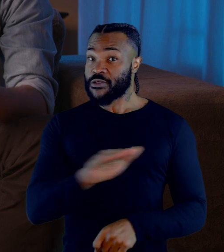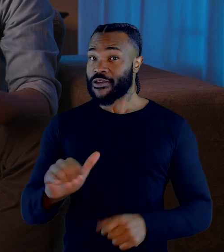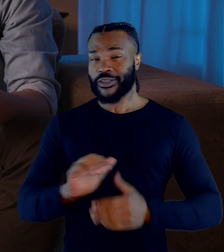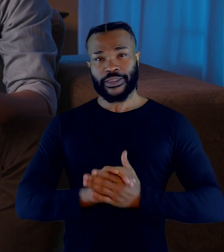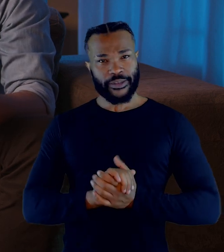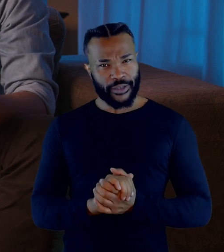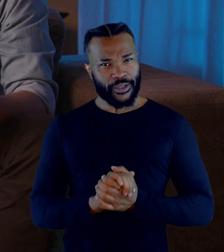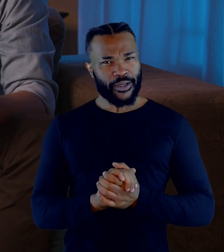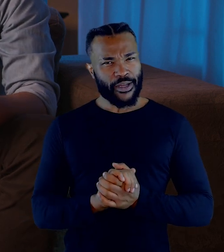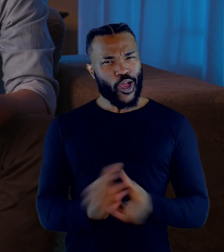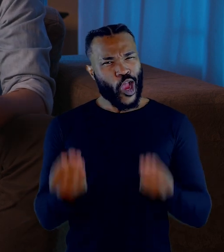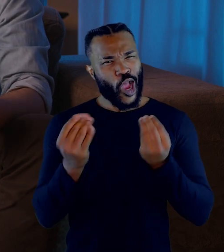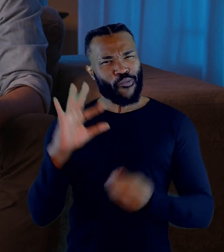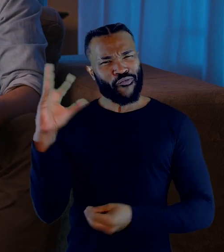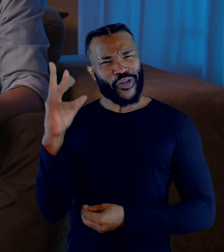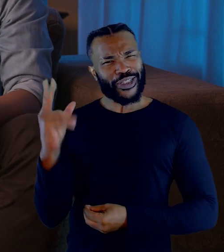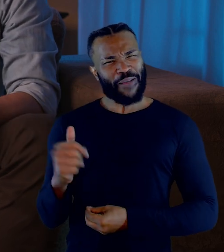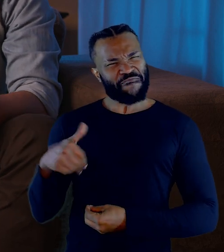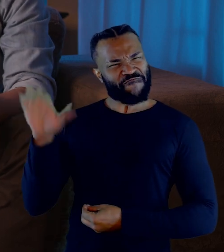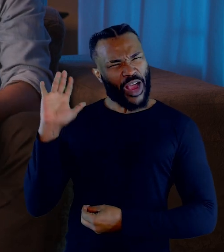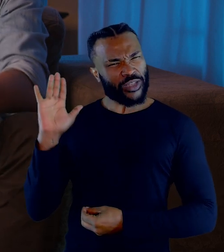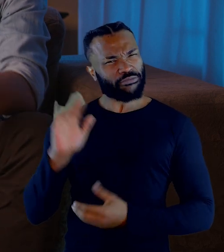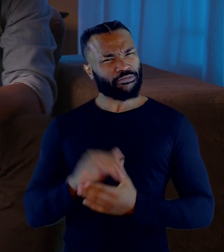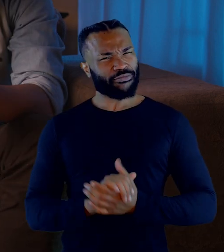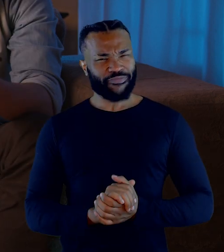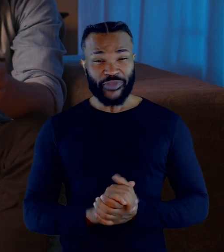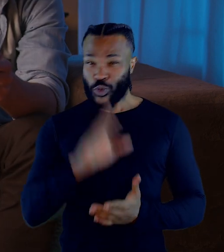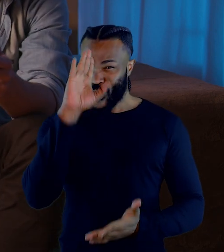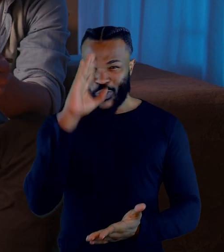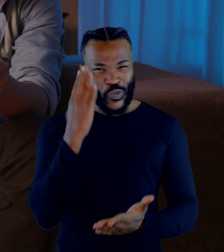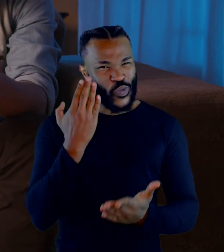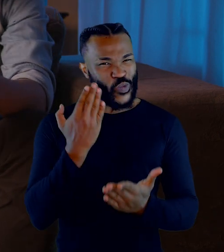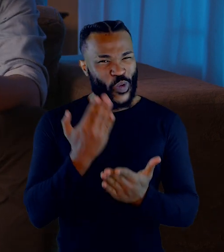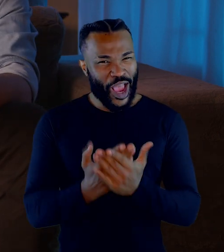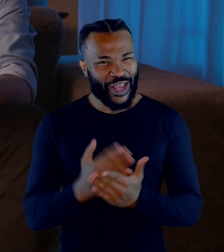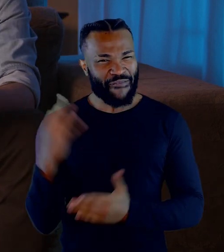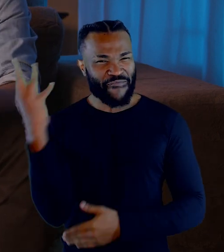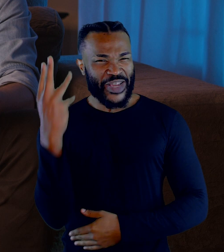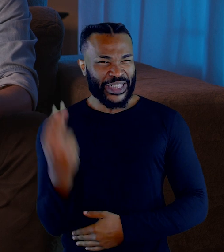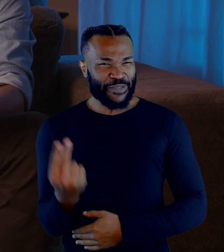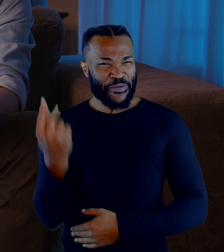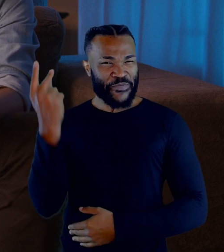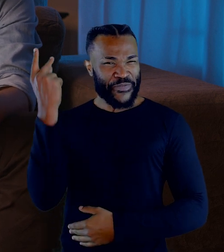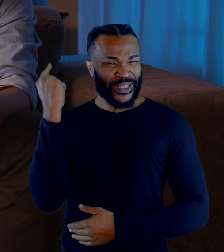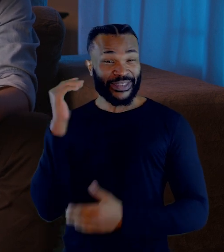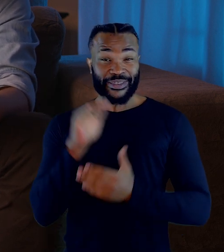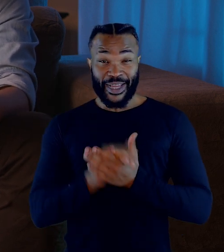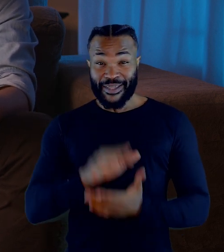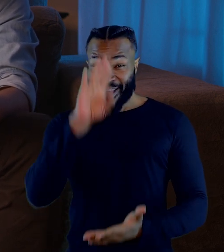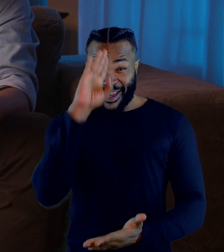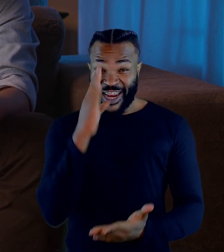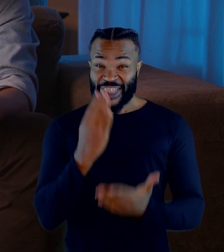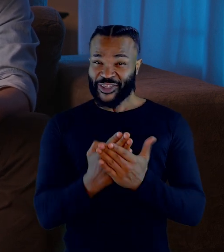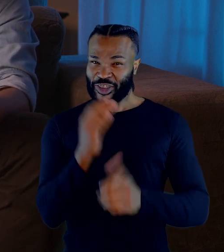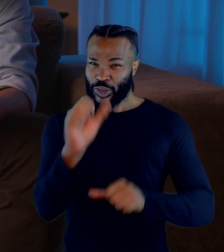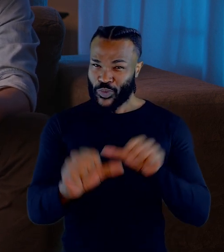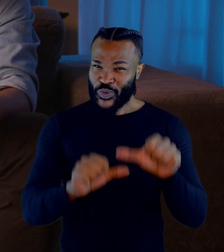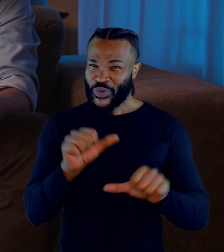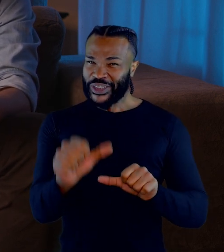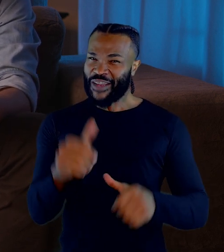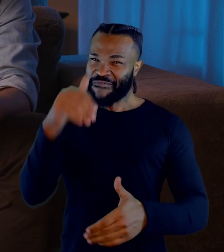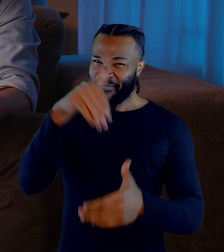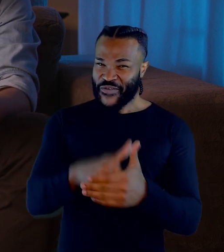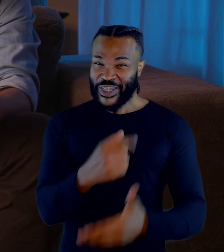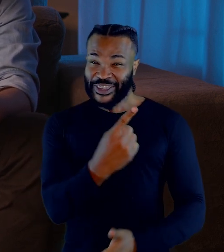crianças. Ah, fantasma, te arredo aqui, vai. Não acredite nos velhos fantasmas. Acredite na